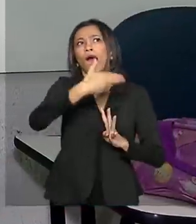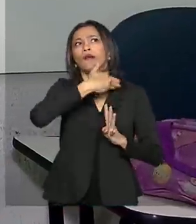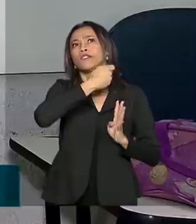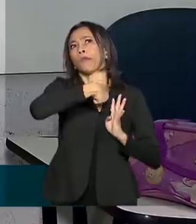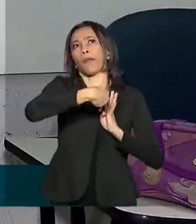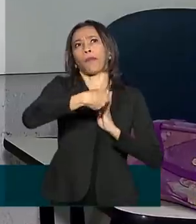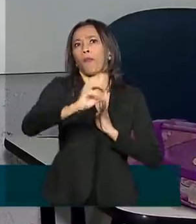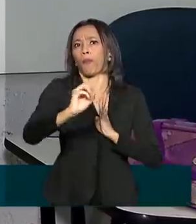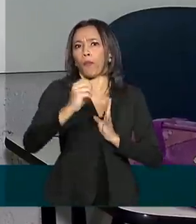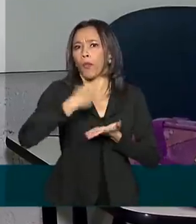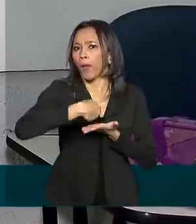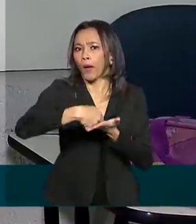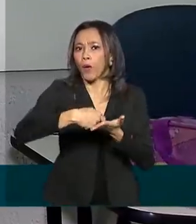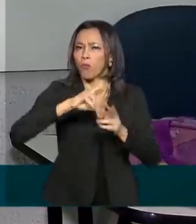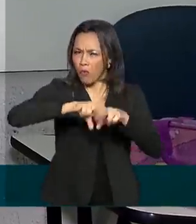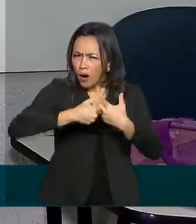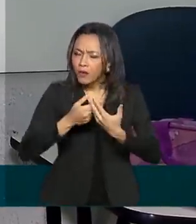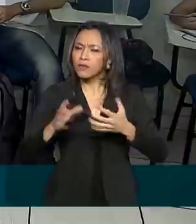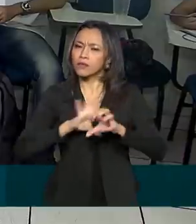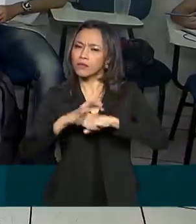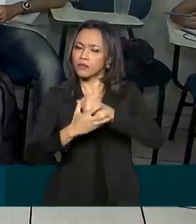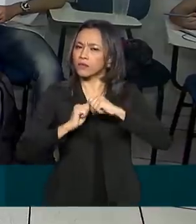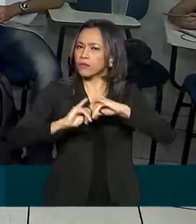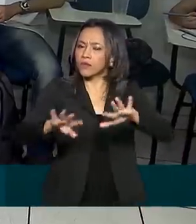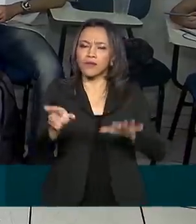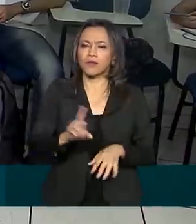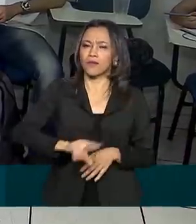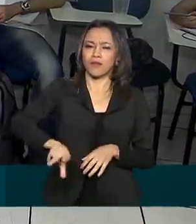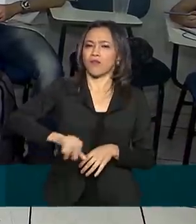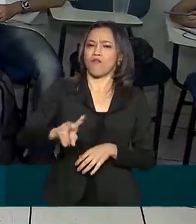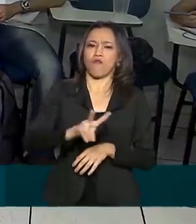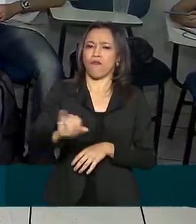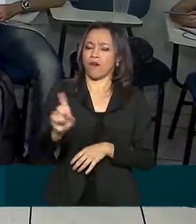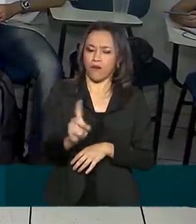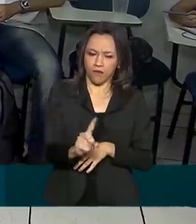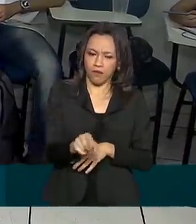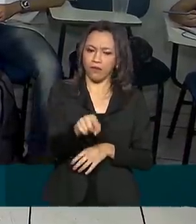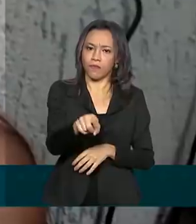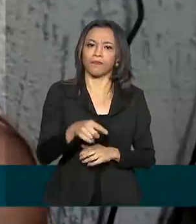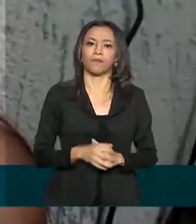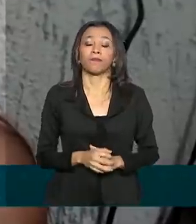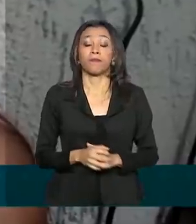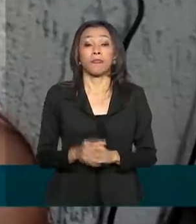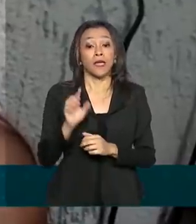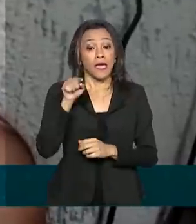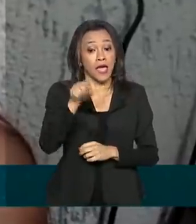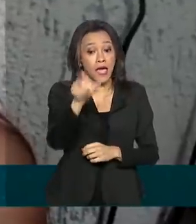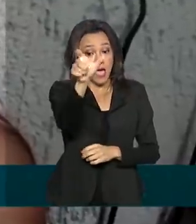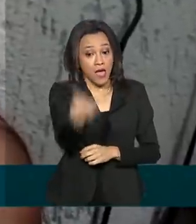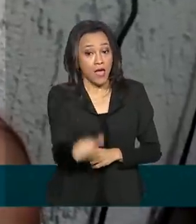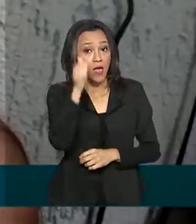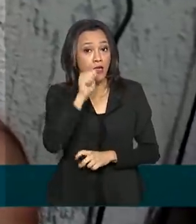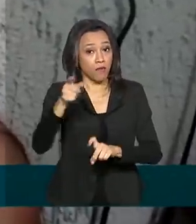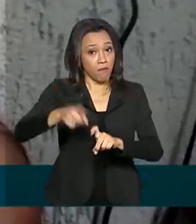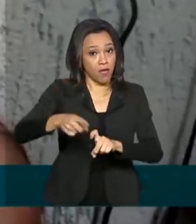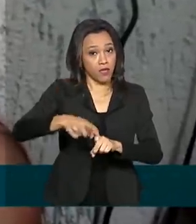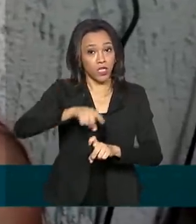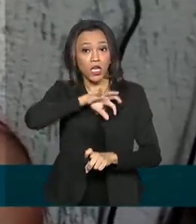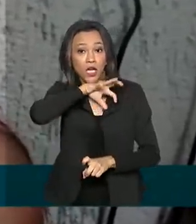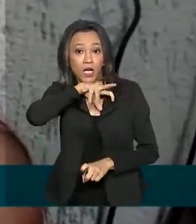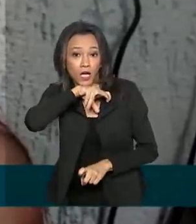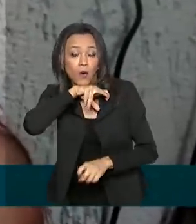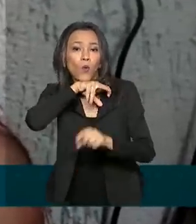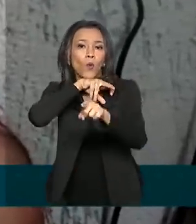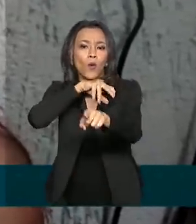por causa da pandemia. Elas serão adicionadas ao saldo devedor do contrato do estudante. Para essa médica veterinária autônoma,